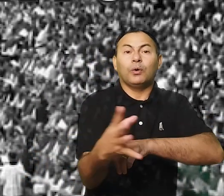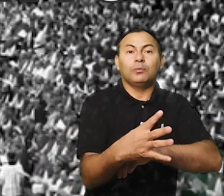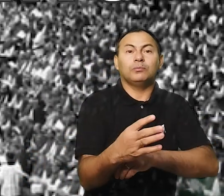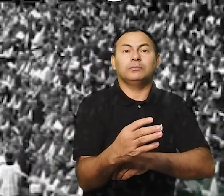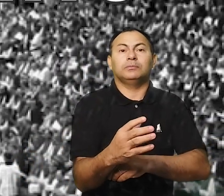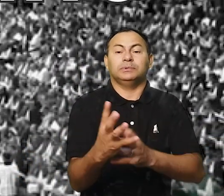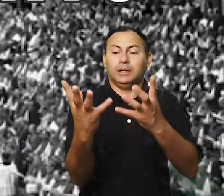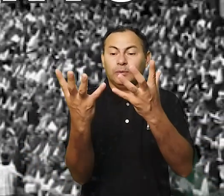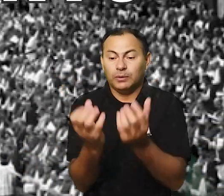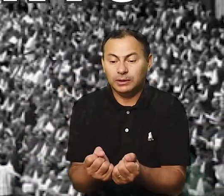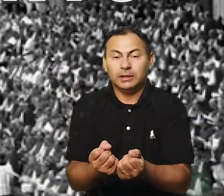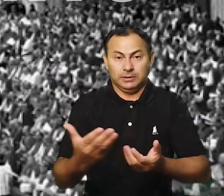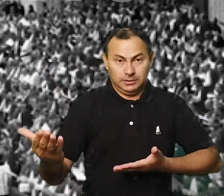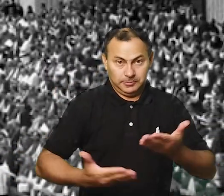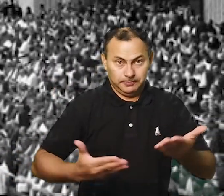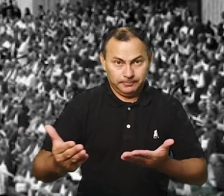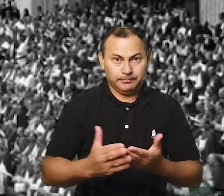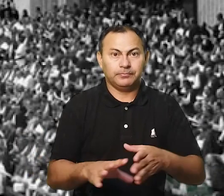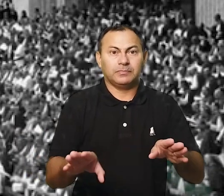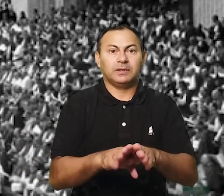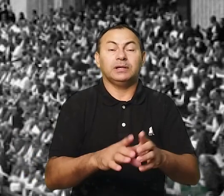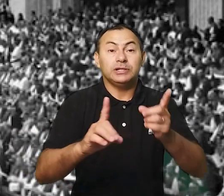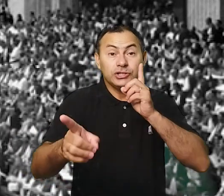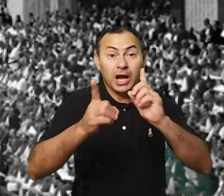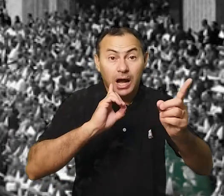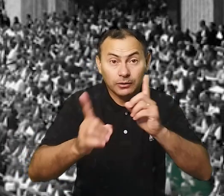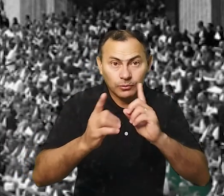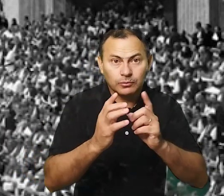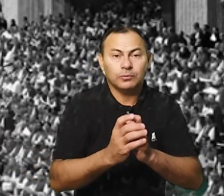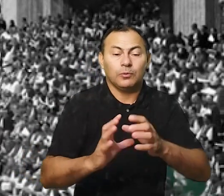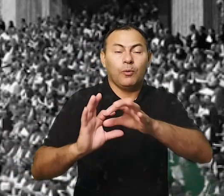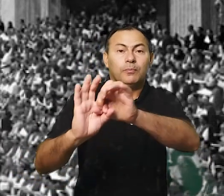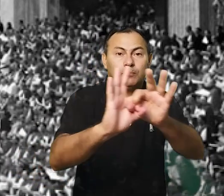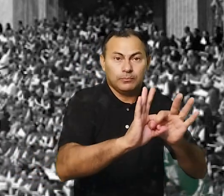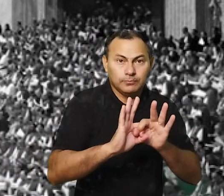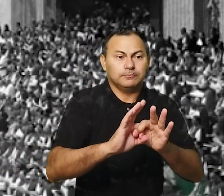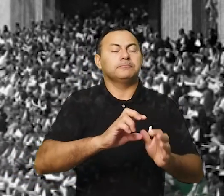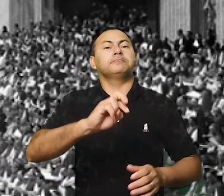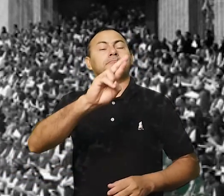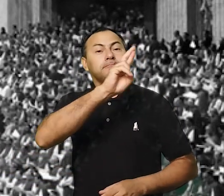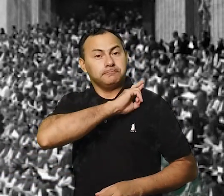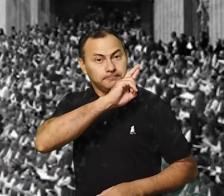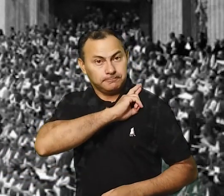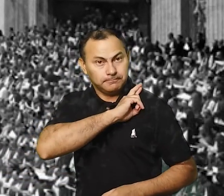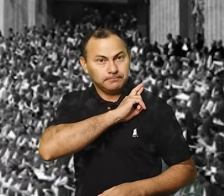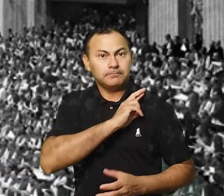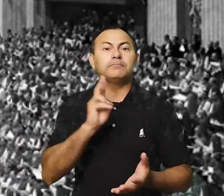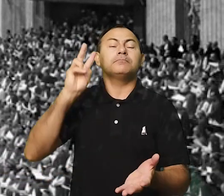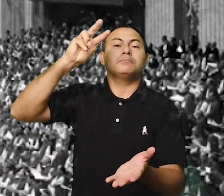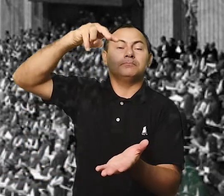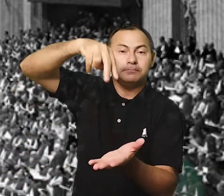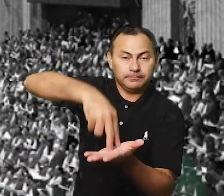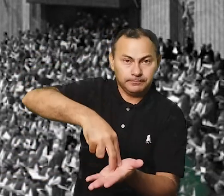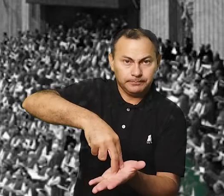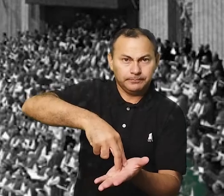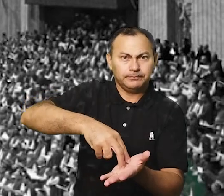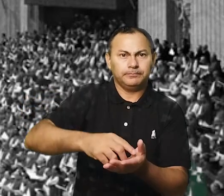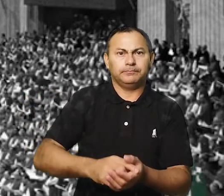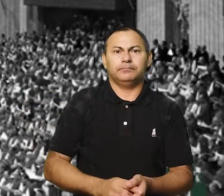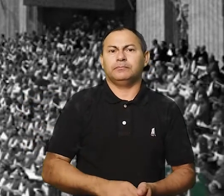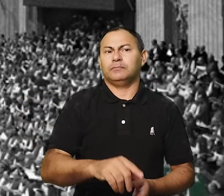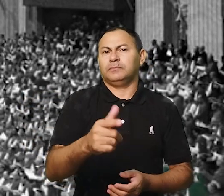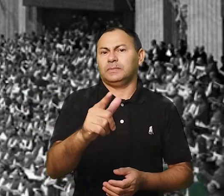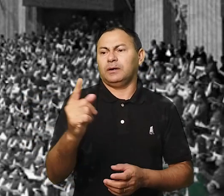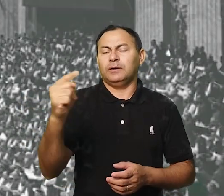diaconia, serviço e diálogo. Comunhão, corresponsabilidade e participação. Não